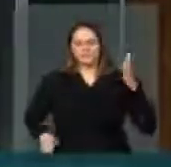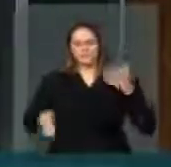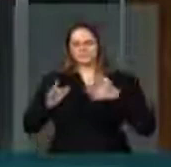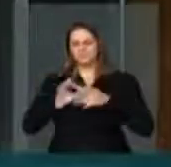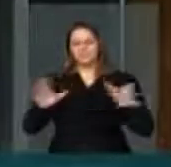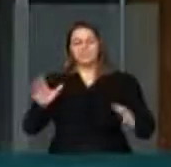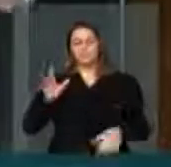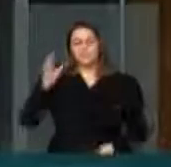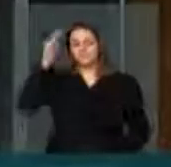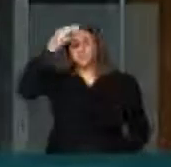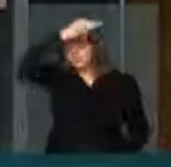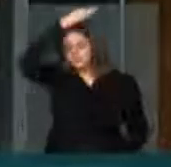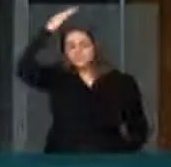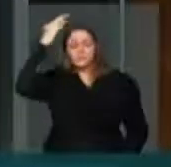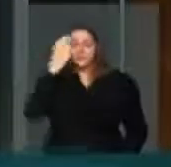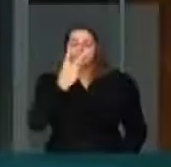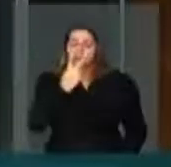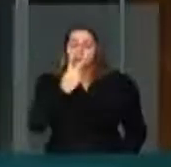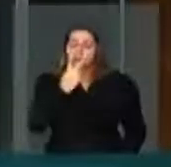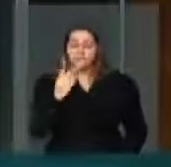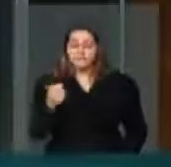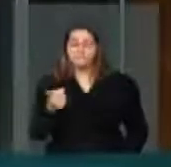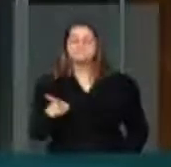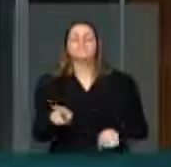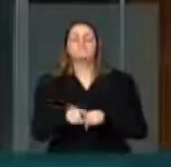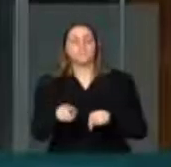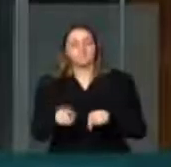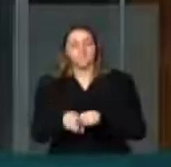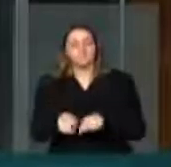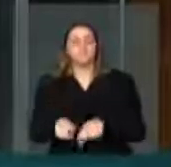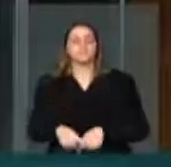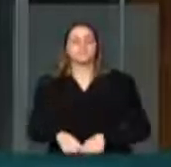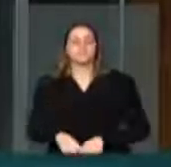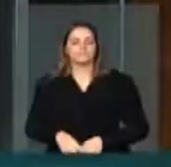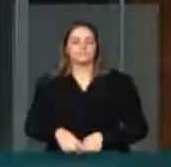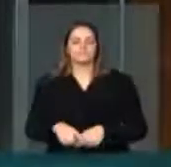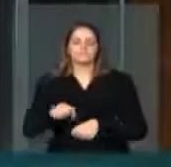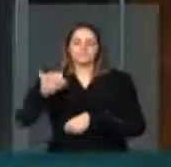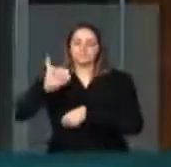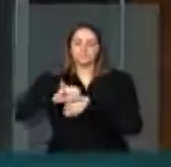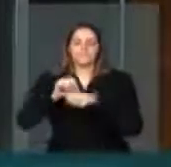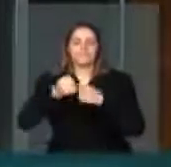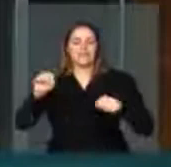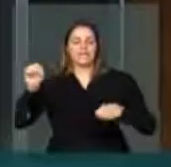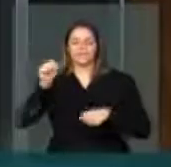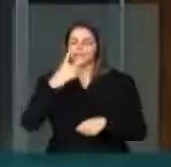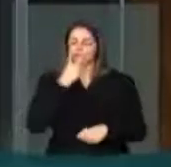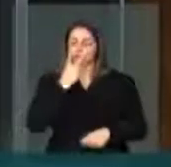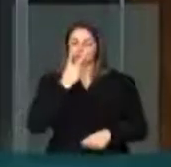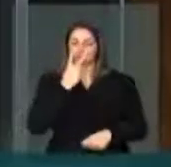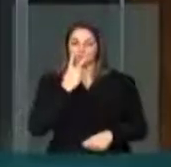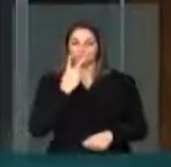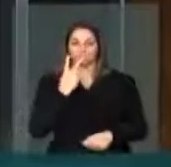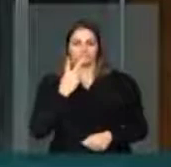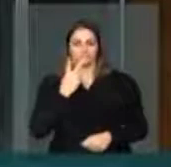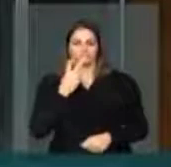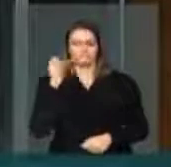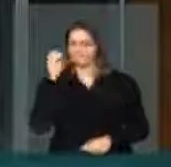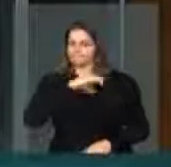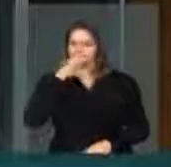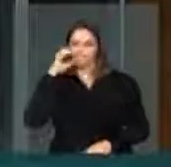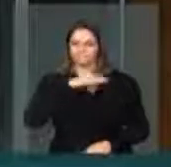Espírito Santo, Vitória e a grande Vitória, que também lá o pessoal mata só para ver o tomo.